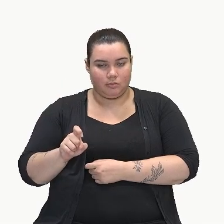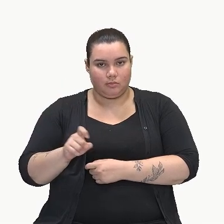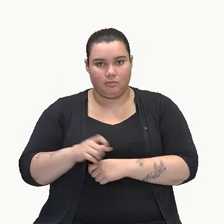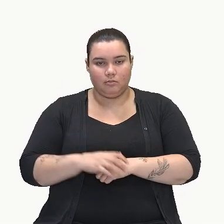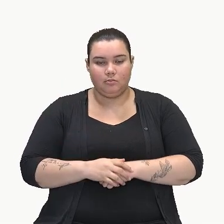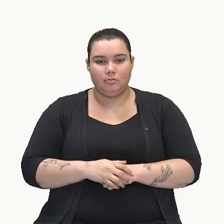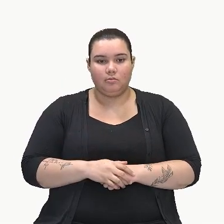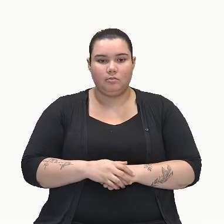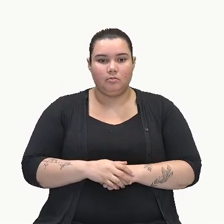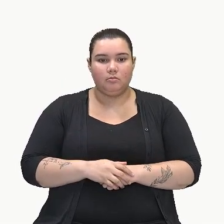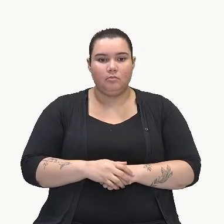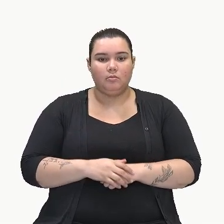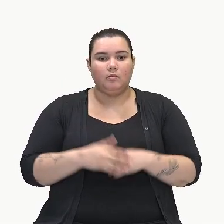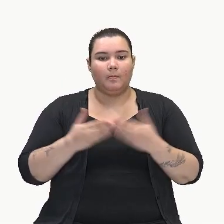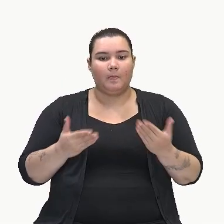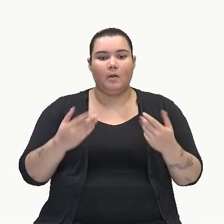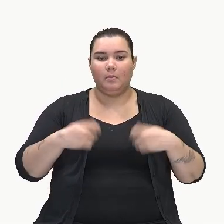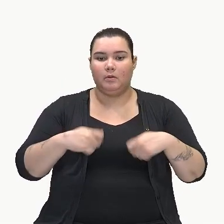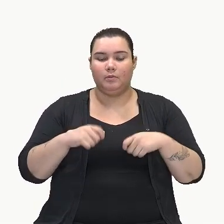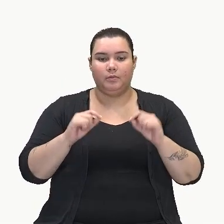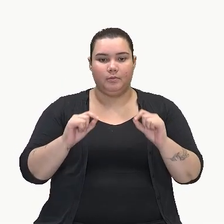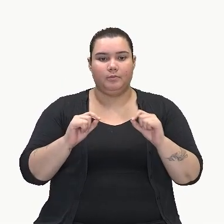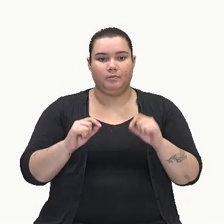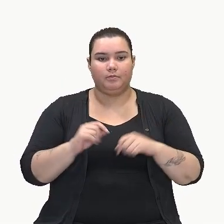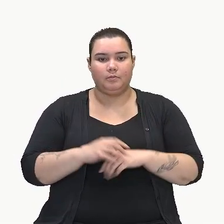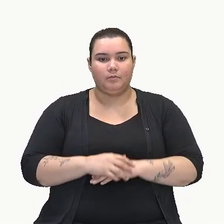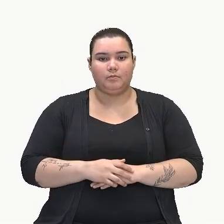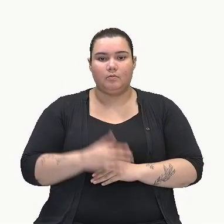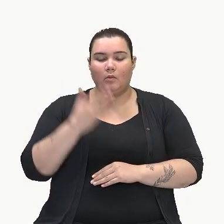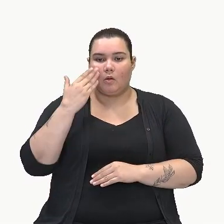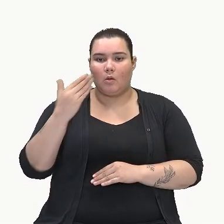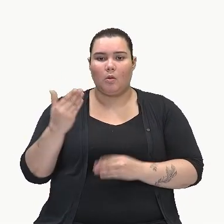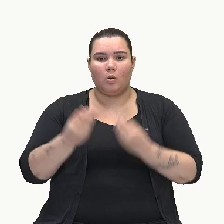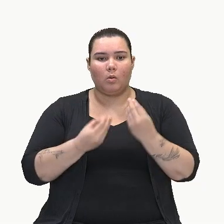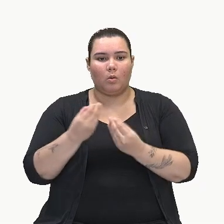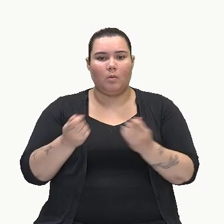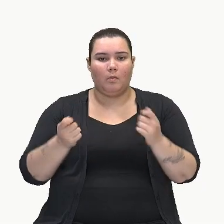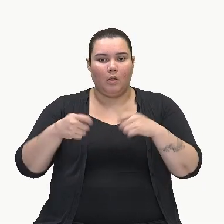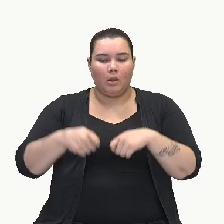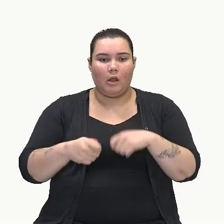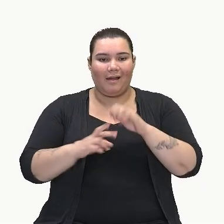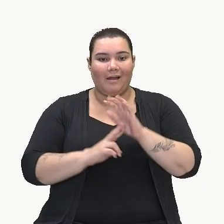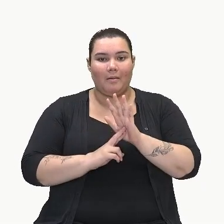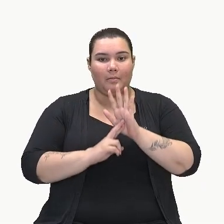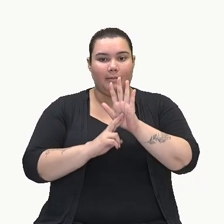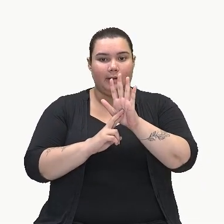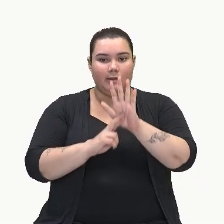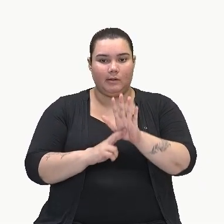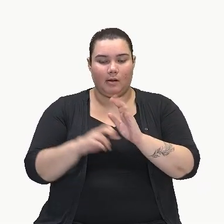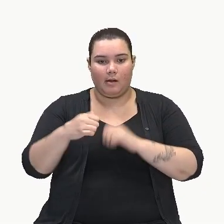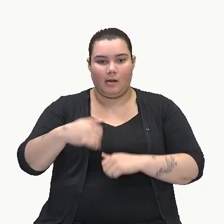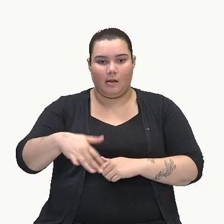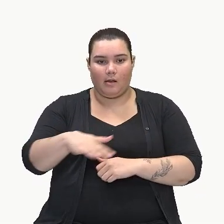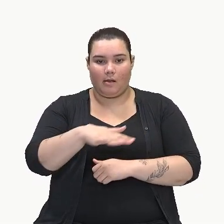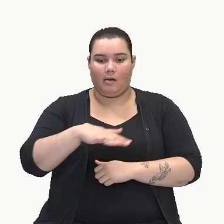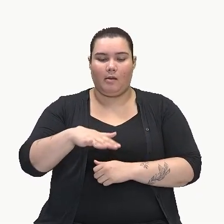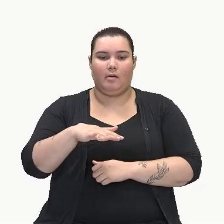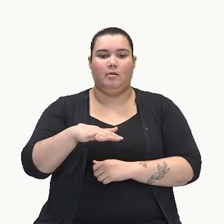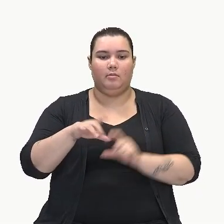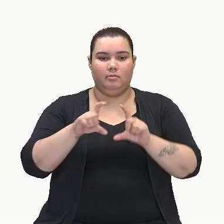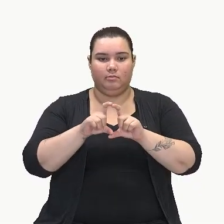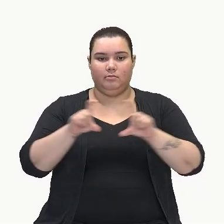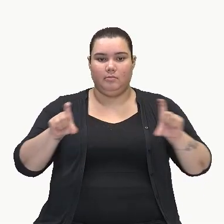E pra que que eu preciso disso, ó? De que maneira podemos representar a área desta